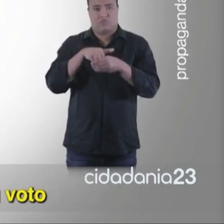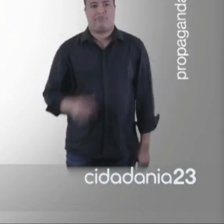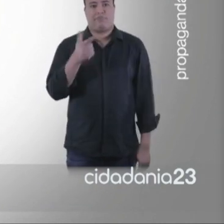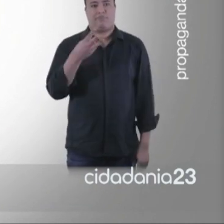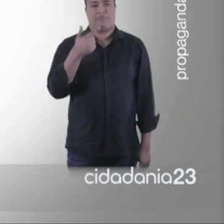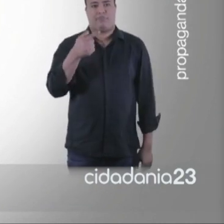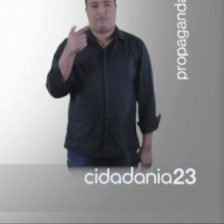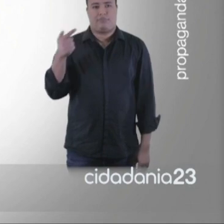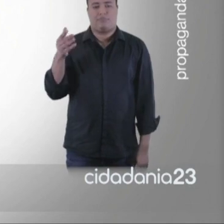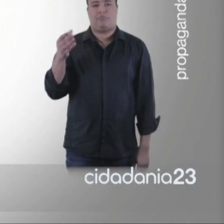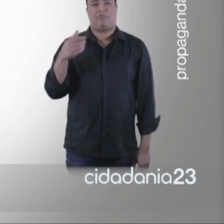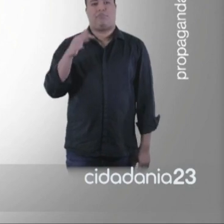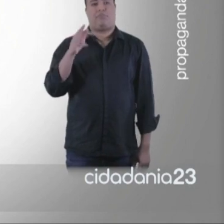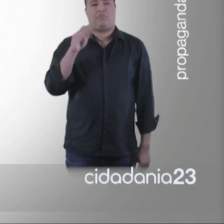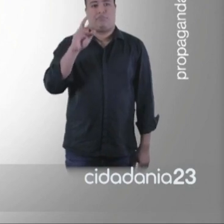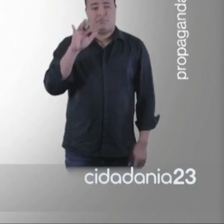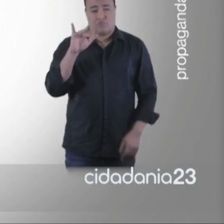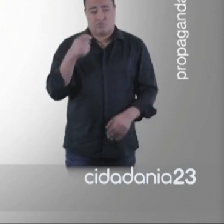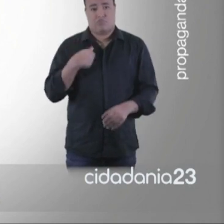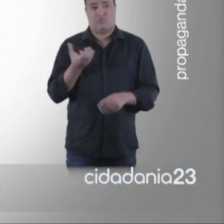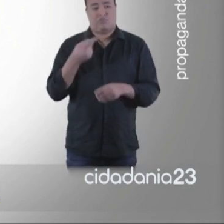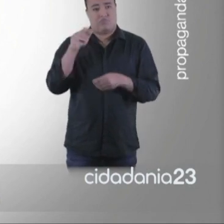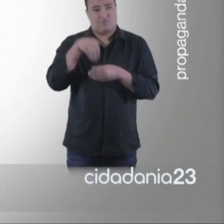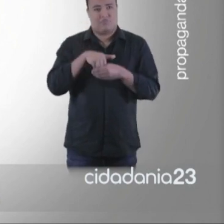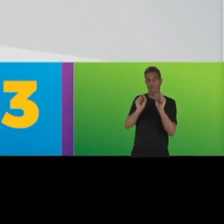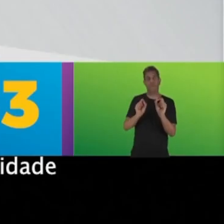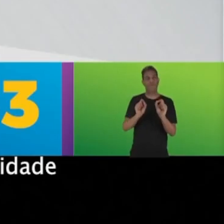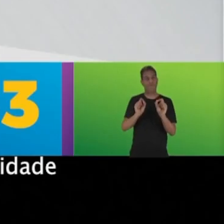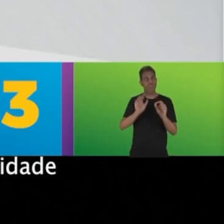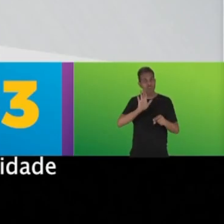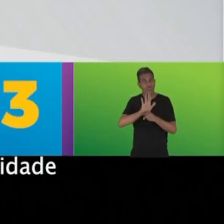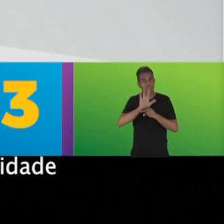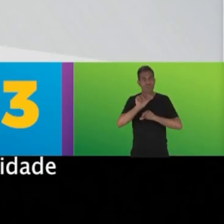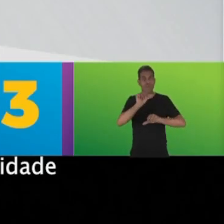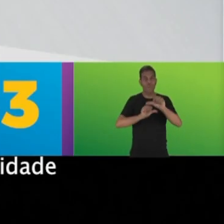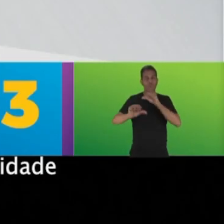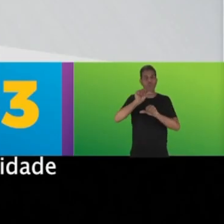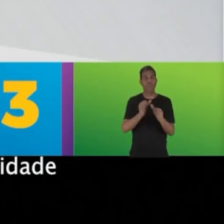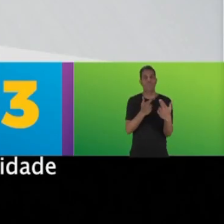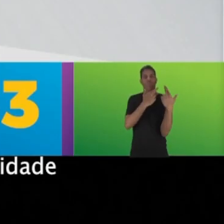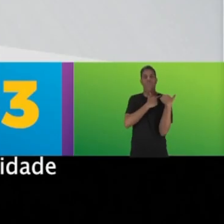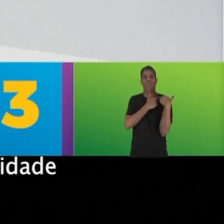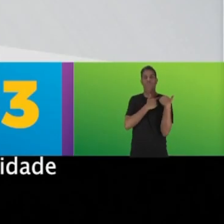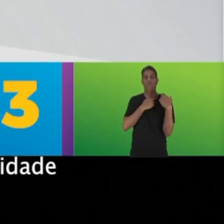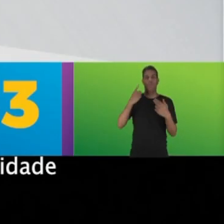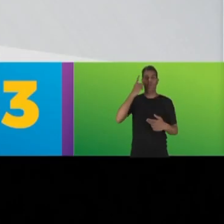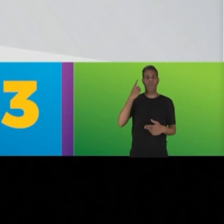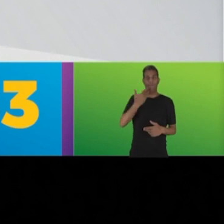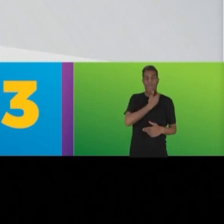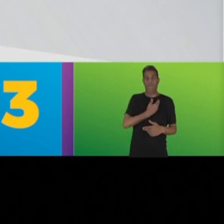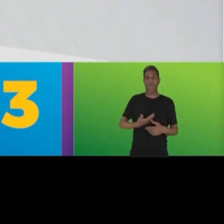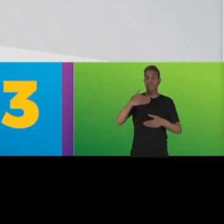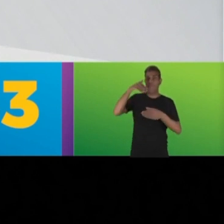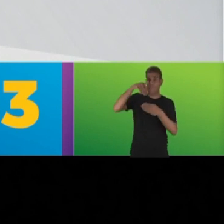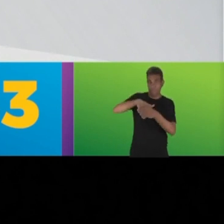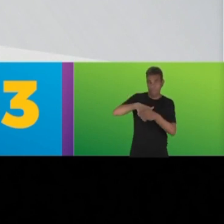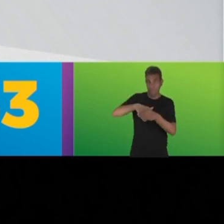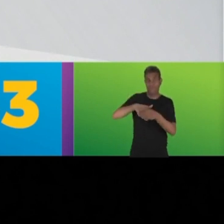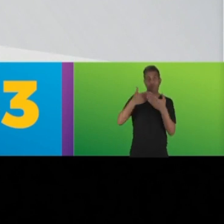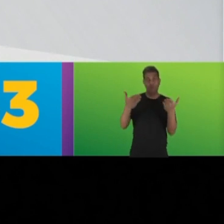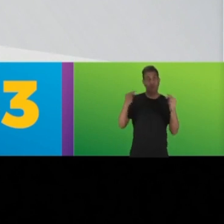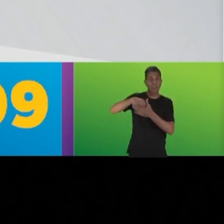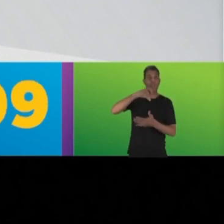conta com o seu voto. 23777. Fabrício Scaravana, conta com o seu voto. Por uma renovação com responsabilidade para deputado estadual, Paulinho Orozimbo